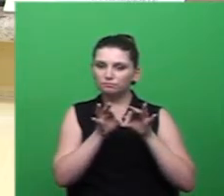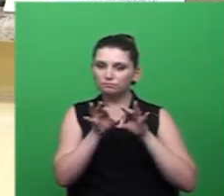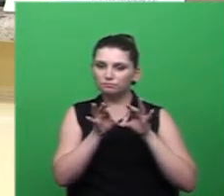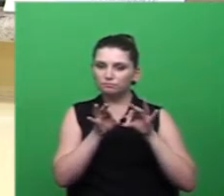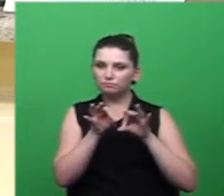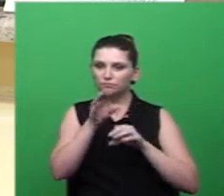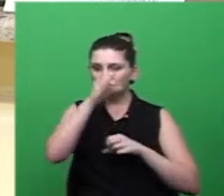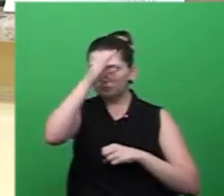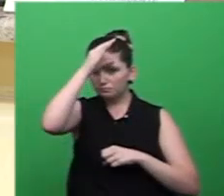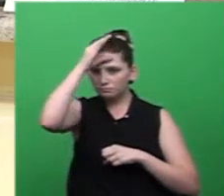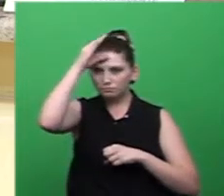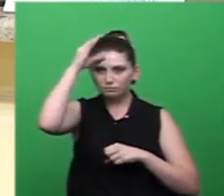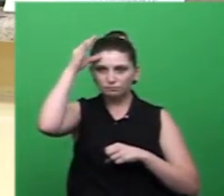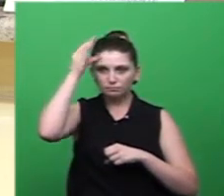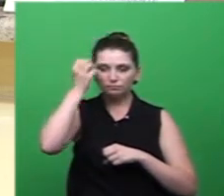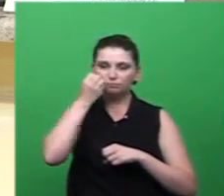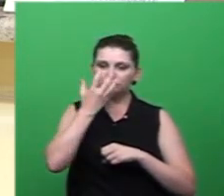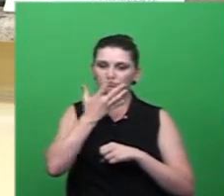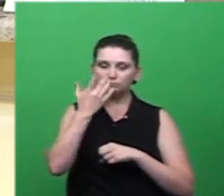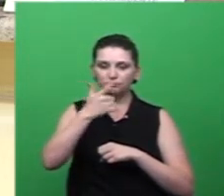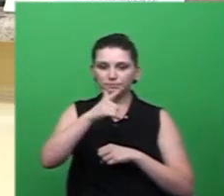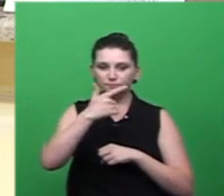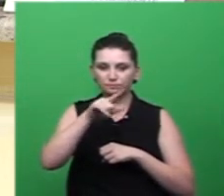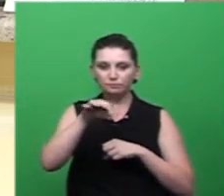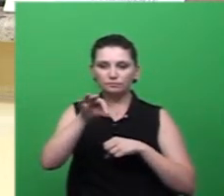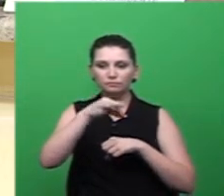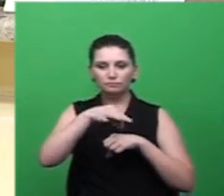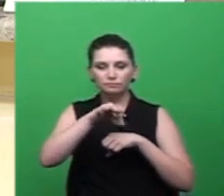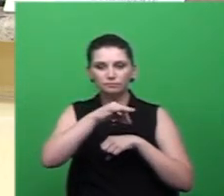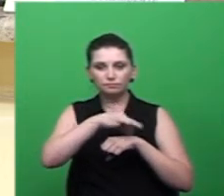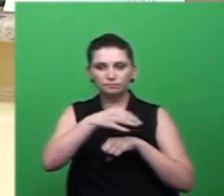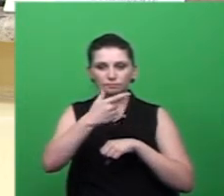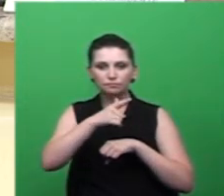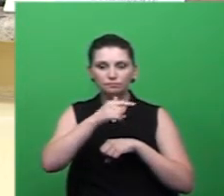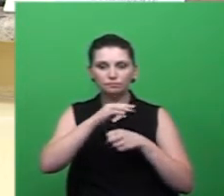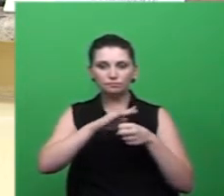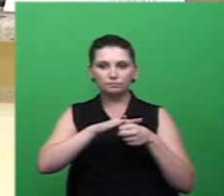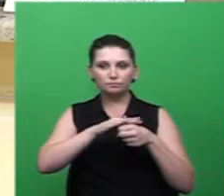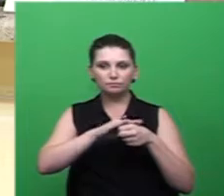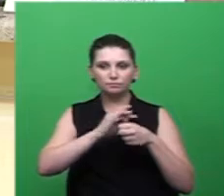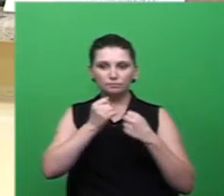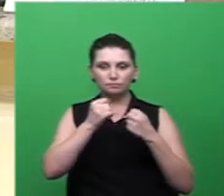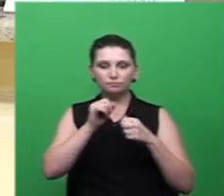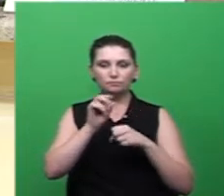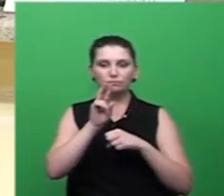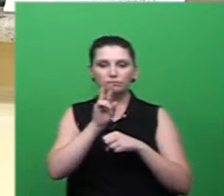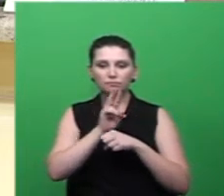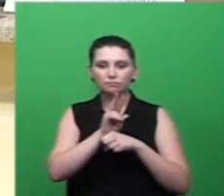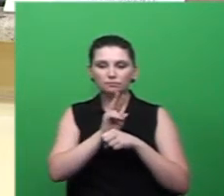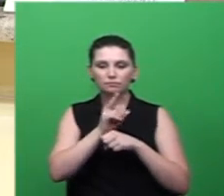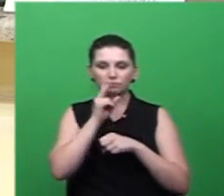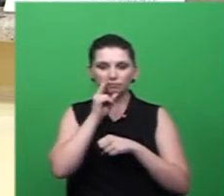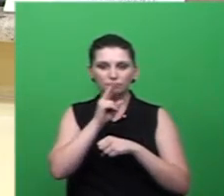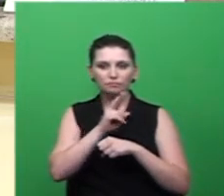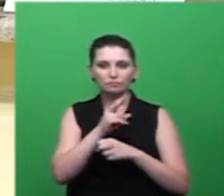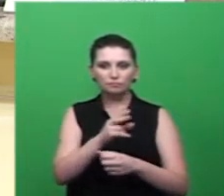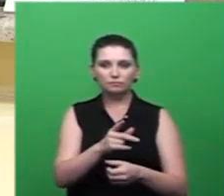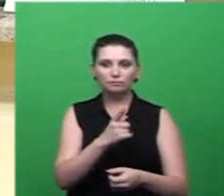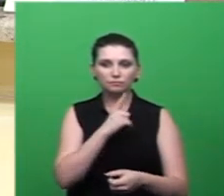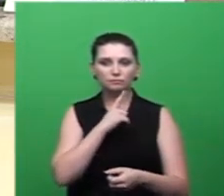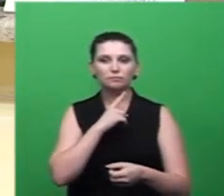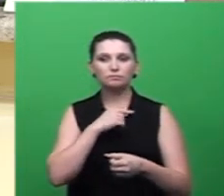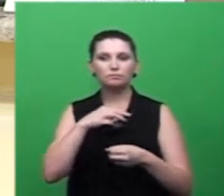sendo referência nessas ações, diante de algo que alguns municípios já